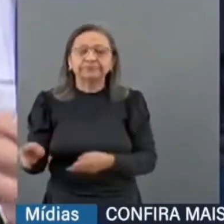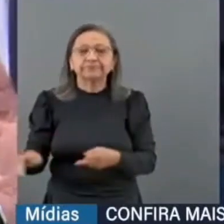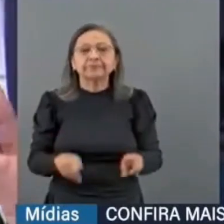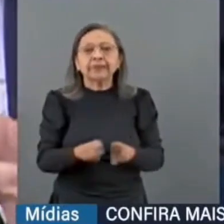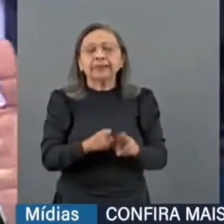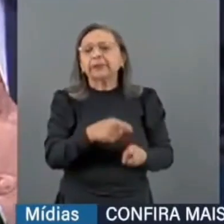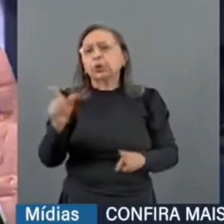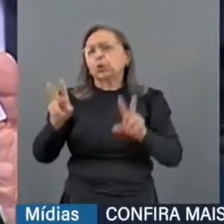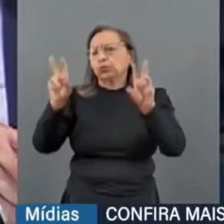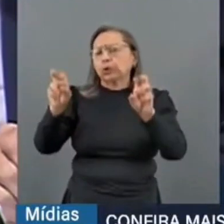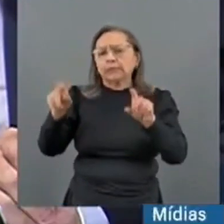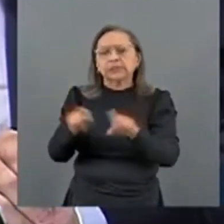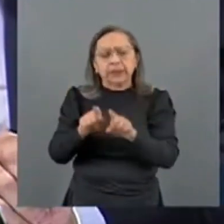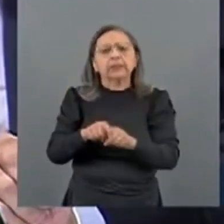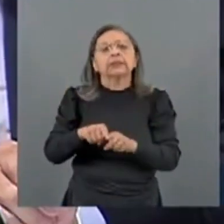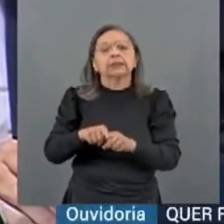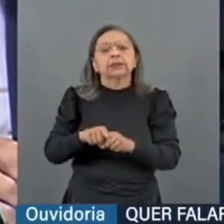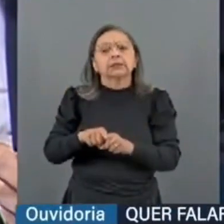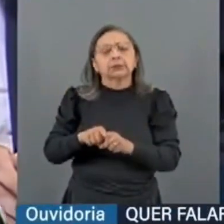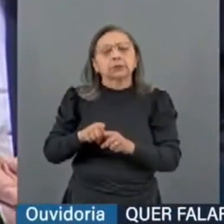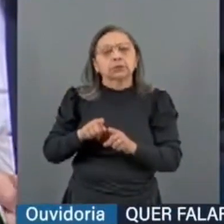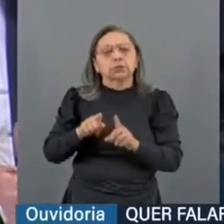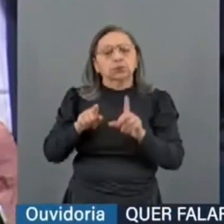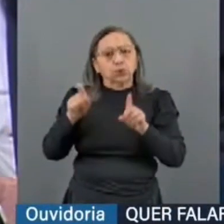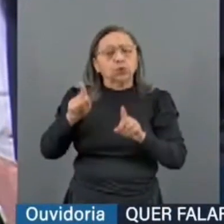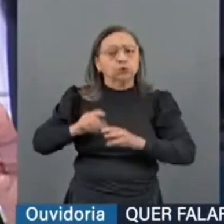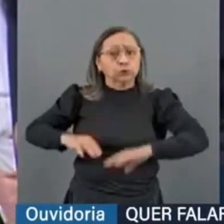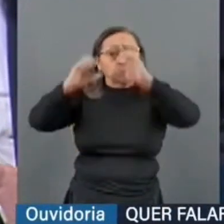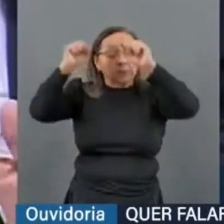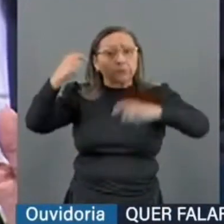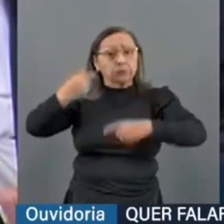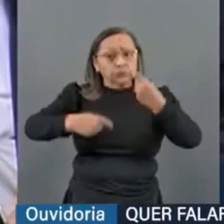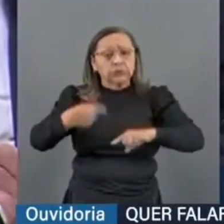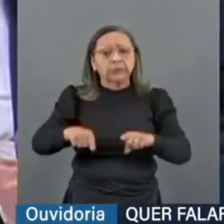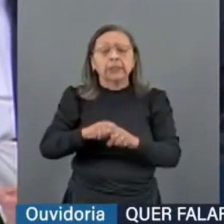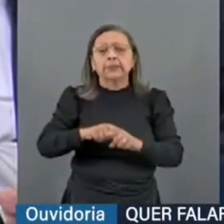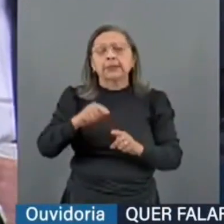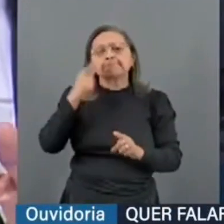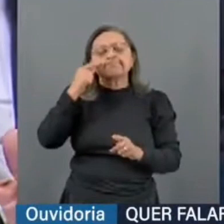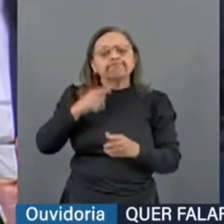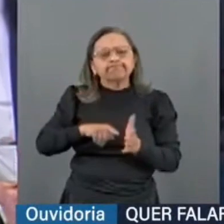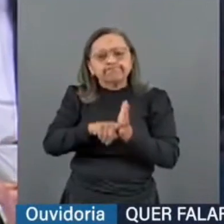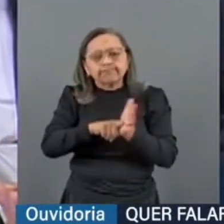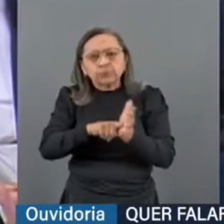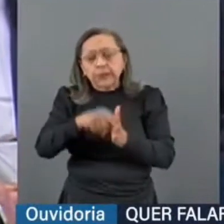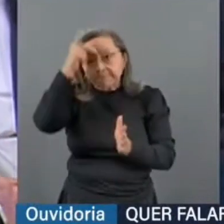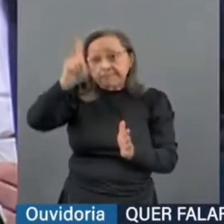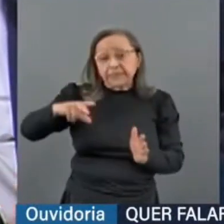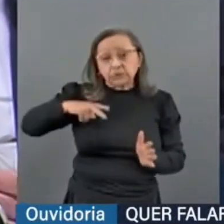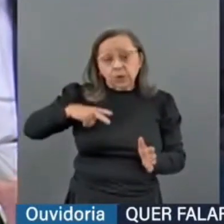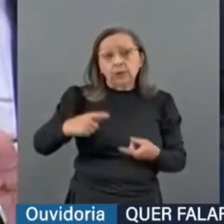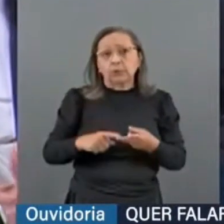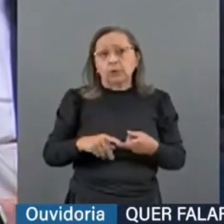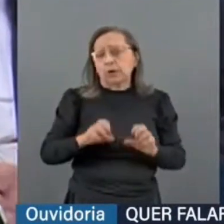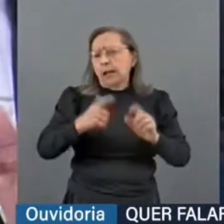sendo discutido no Supremo, que envolve uma discussão sobre busca pessoal e perfilamento racial. E,